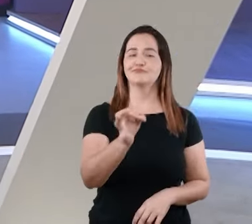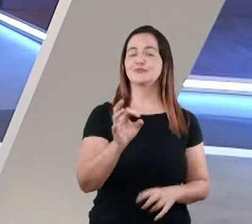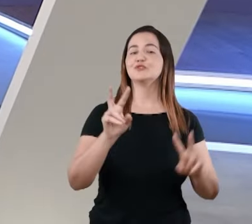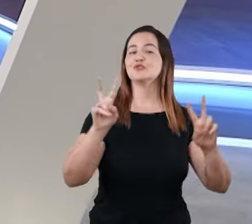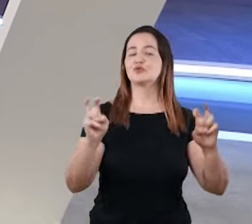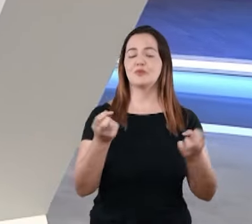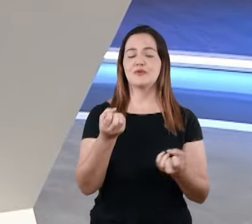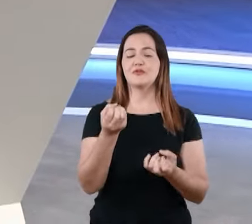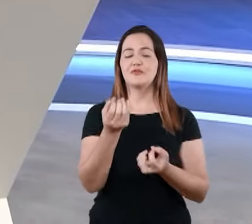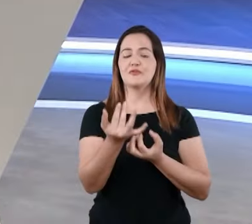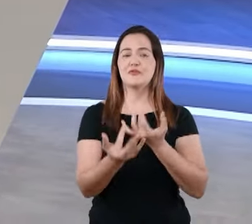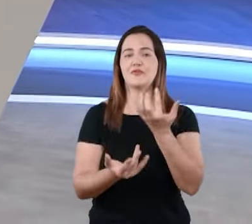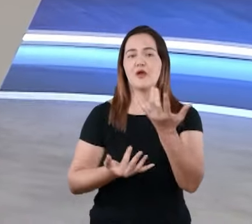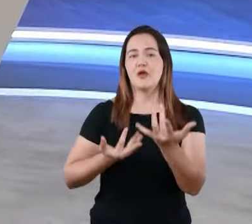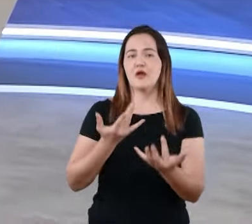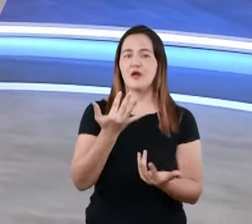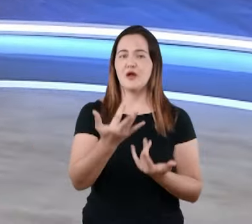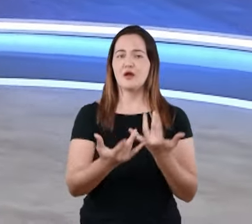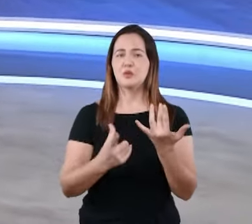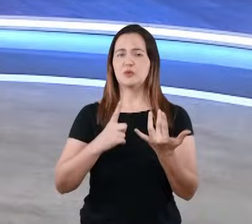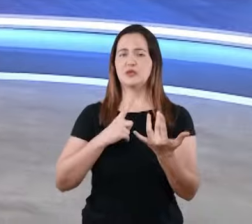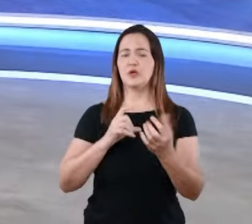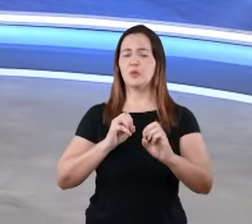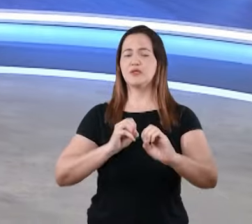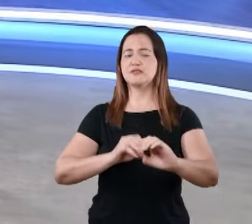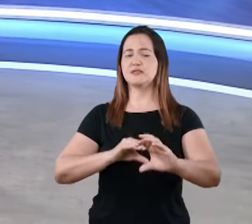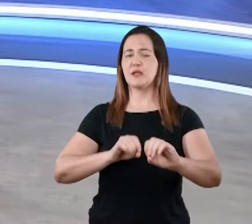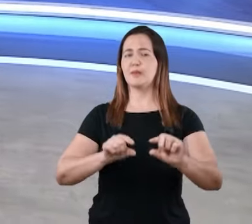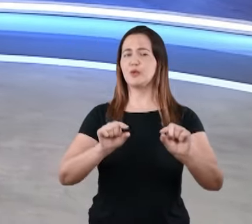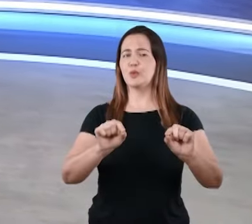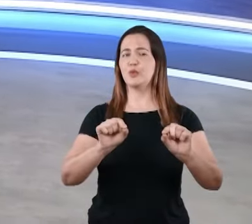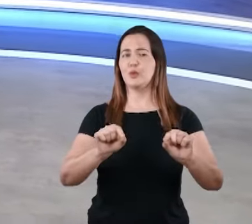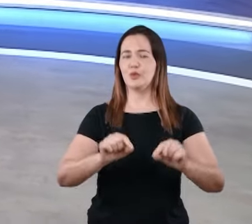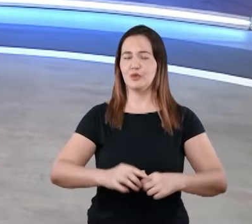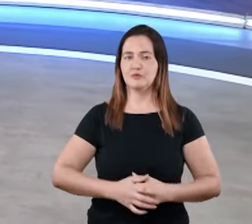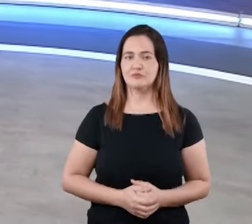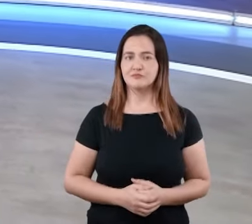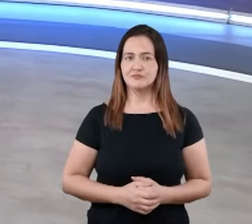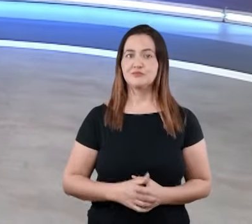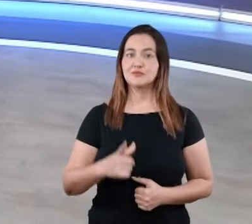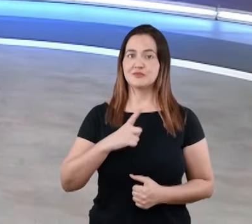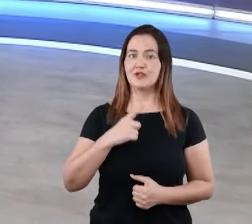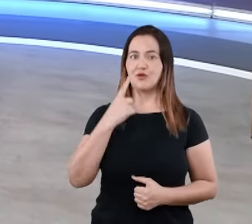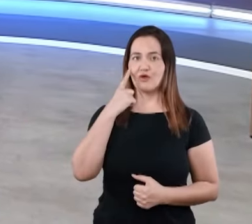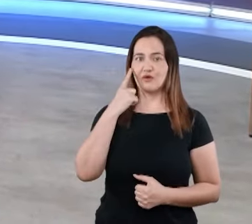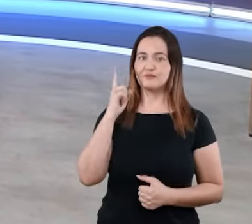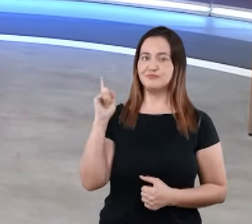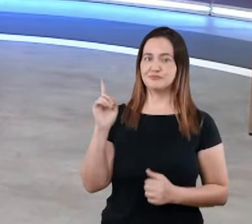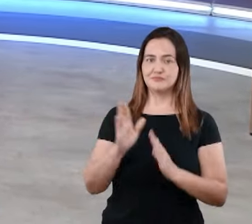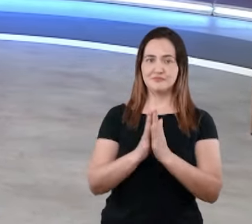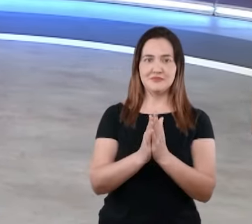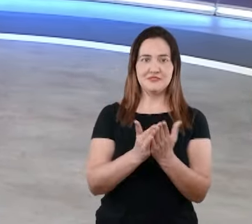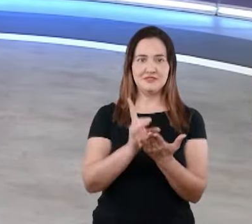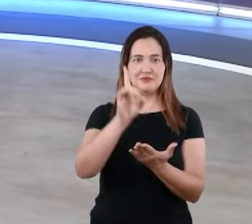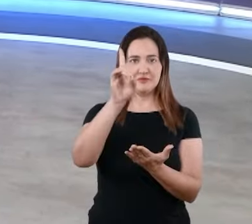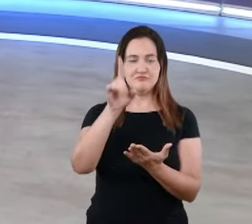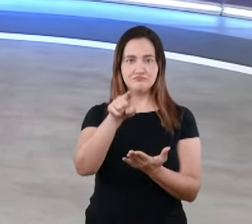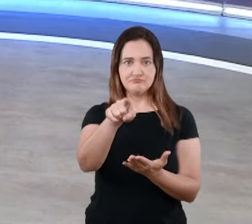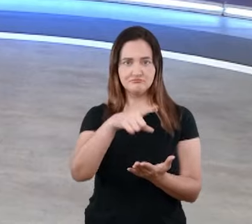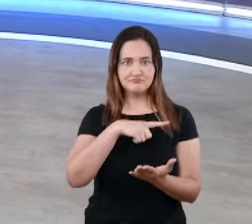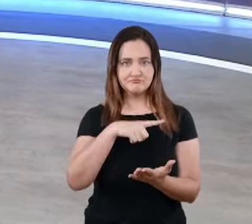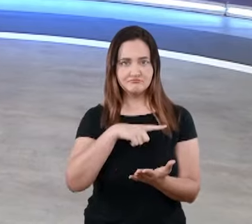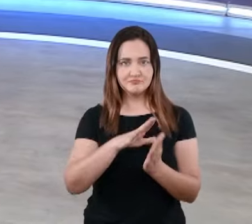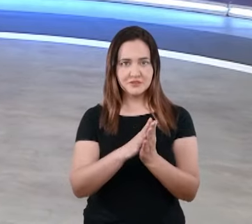vamos falar sobre a Teologia do Inferno. Eu tenho aqui nas minhas mãos a Bíblia,